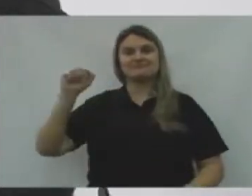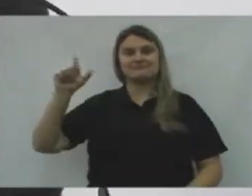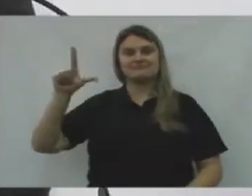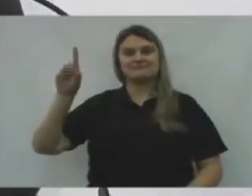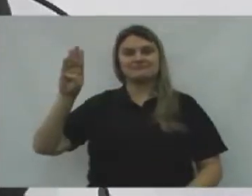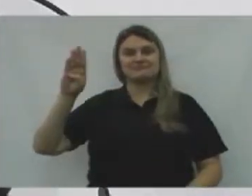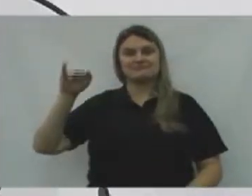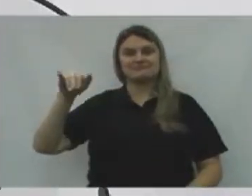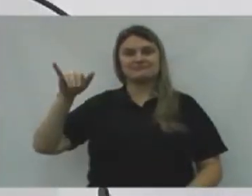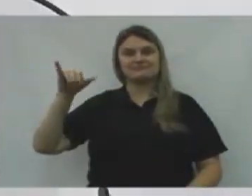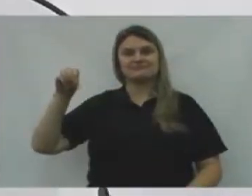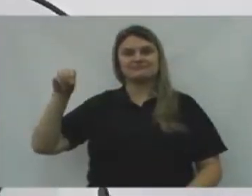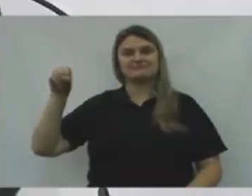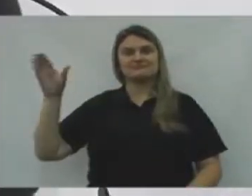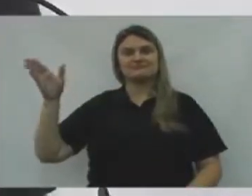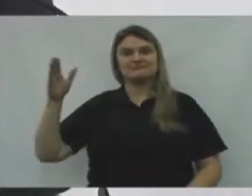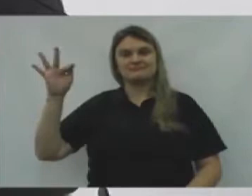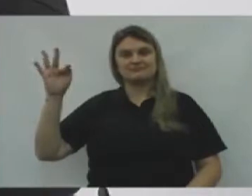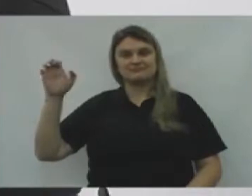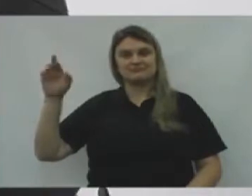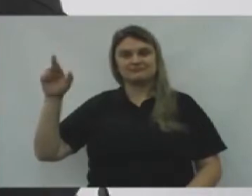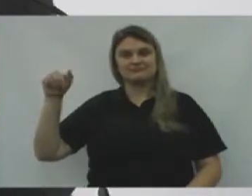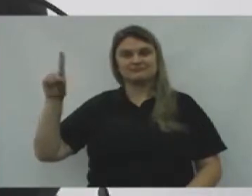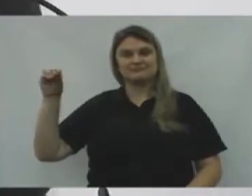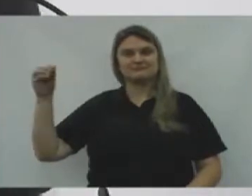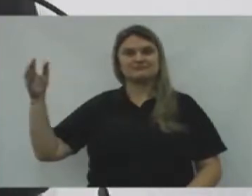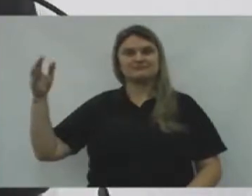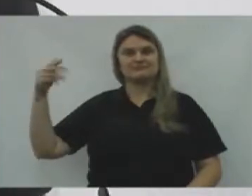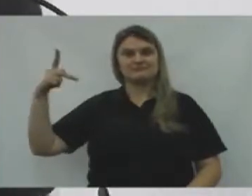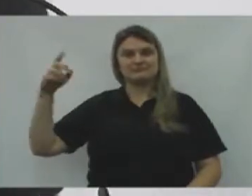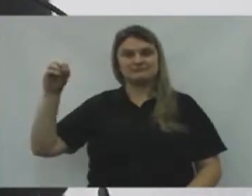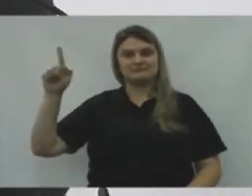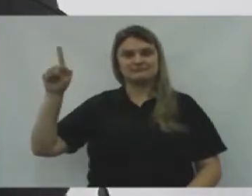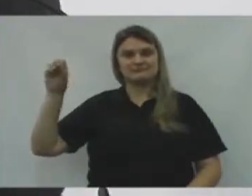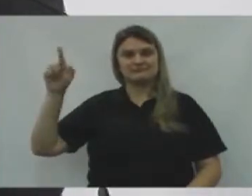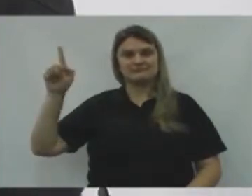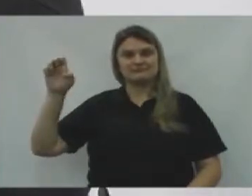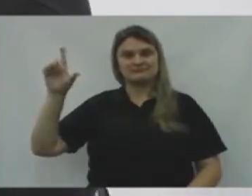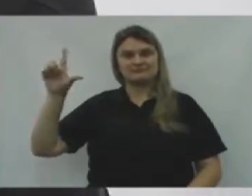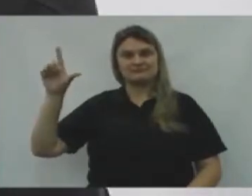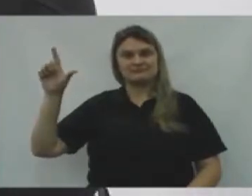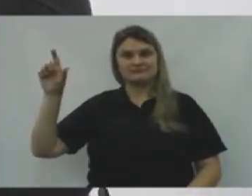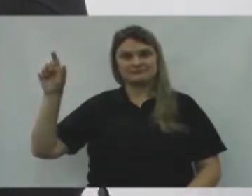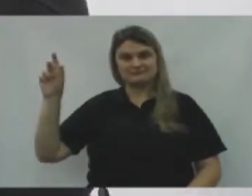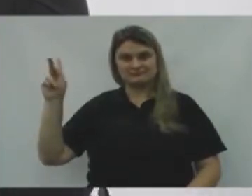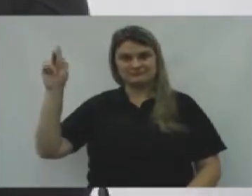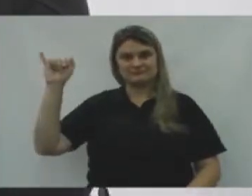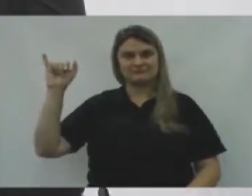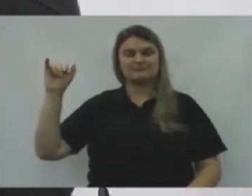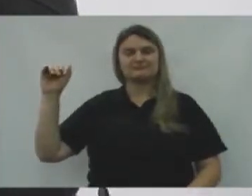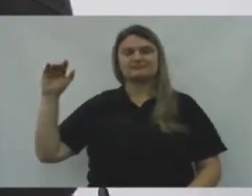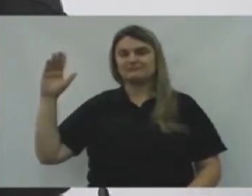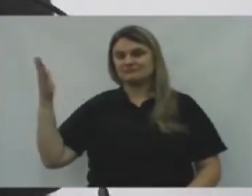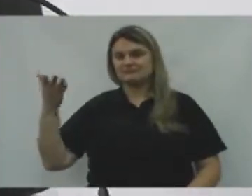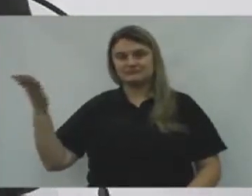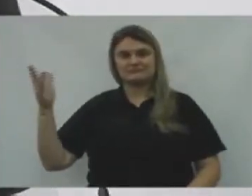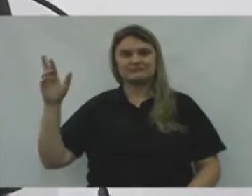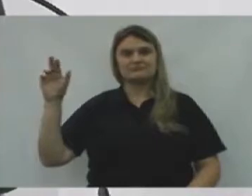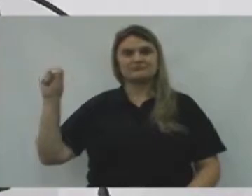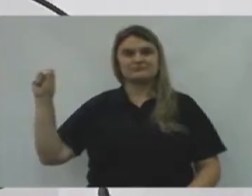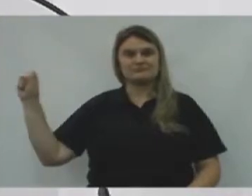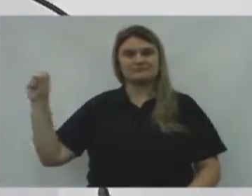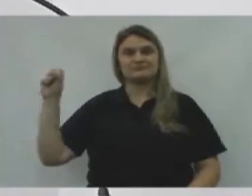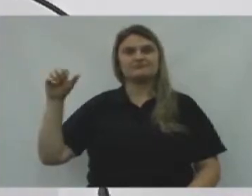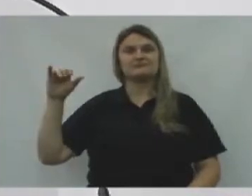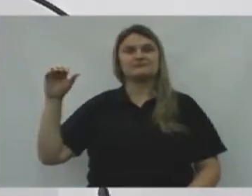Fernando, o Rogeloski, o Emerson, o Diego, o Sass, Nosso presidente é o Mires, vice-presidente Tica,